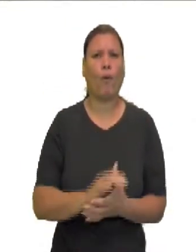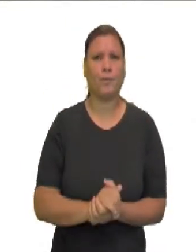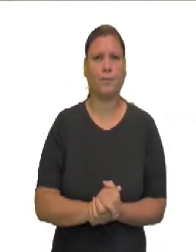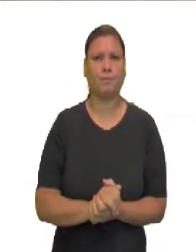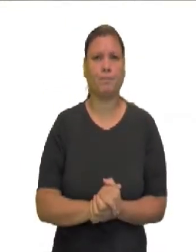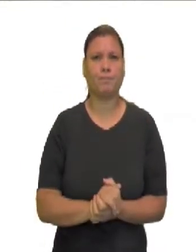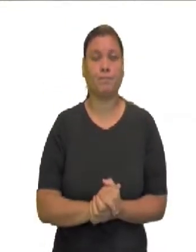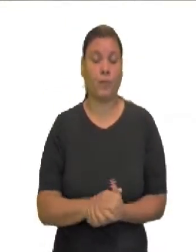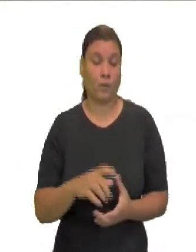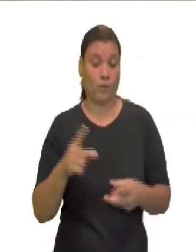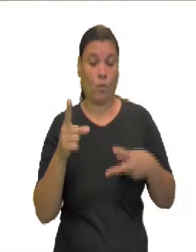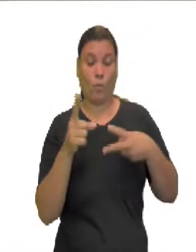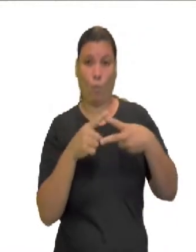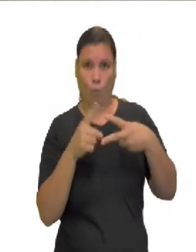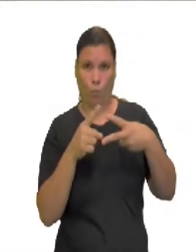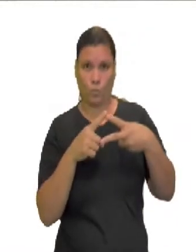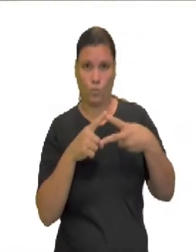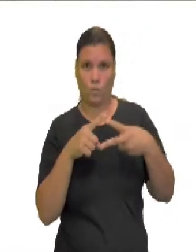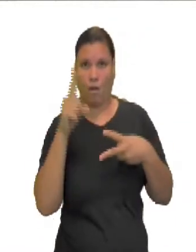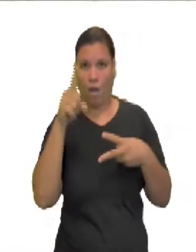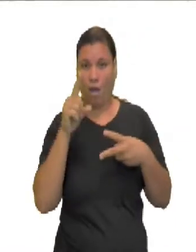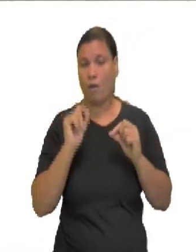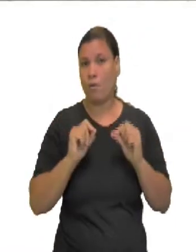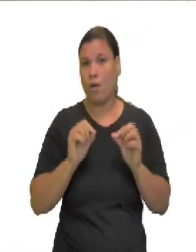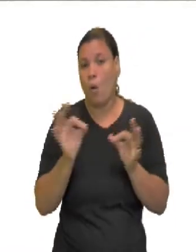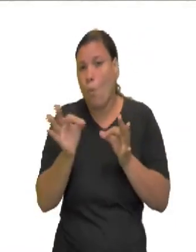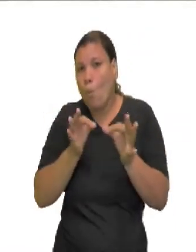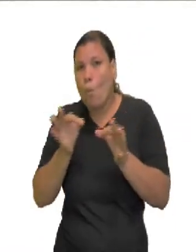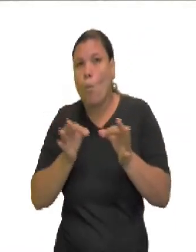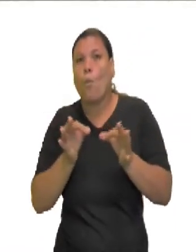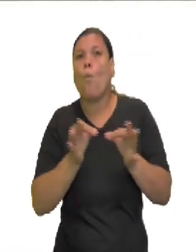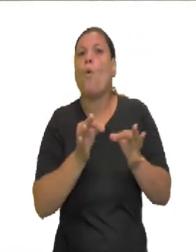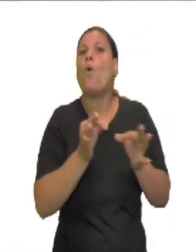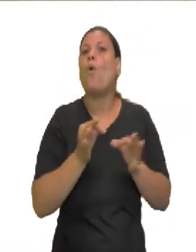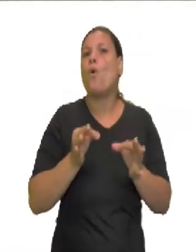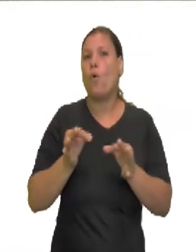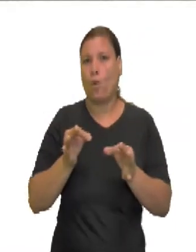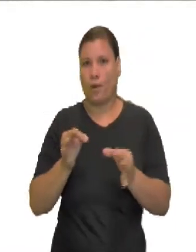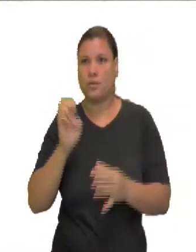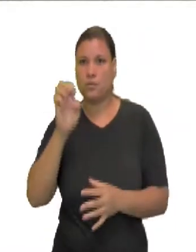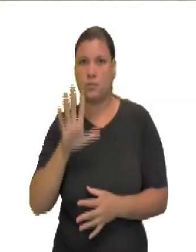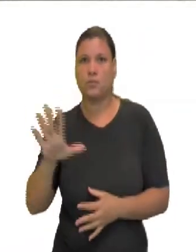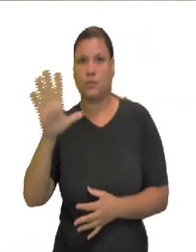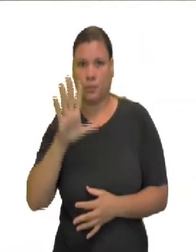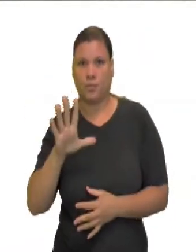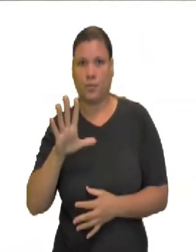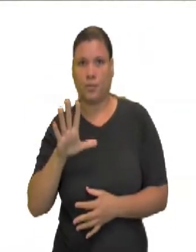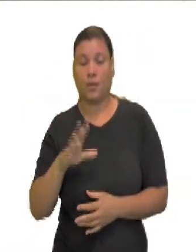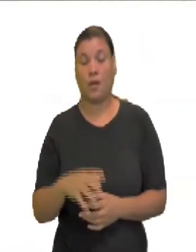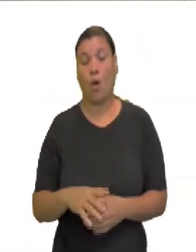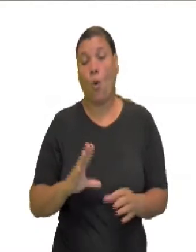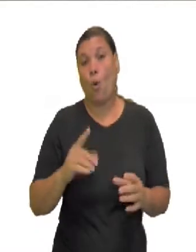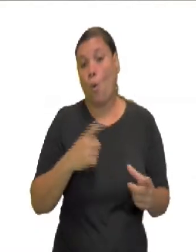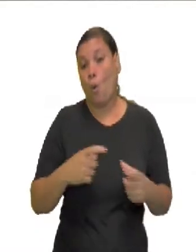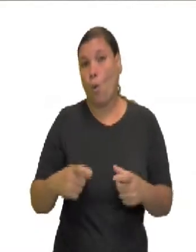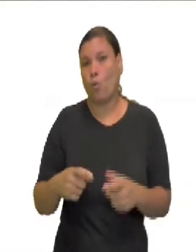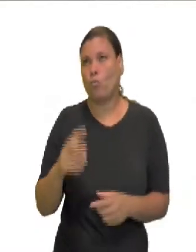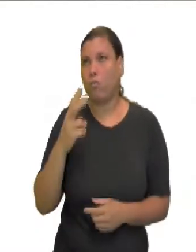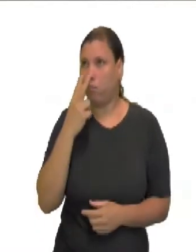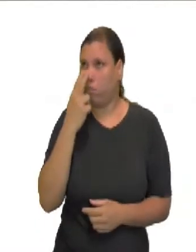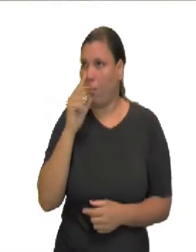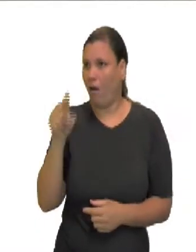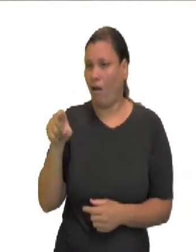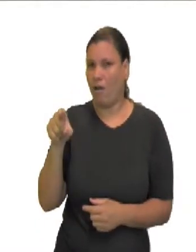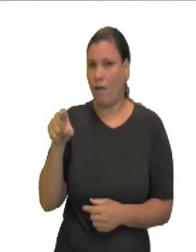sistema ideológico onde a cultura europeia é colocada como a mais importante das culturas das sociedades do